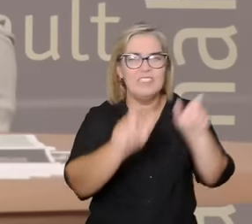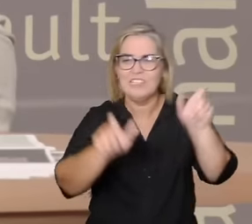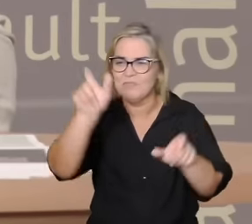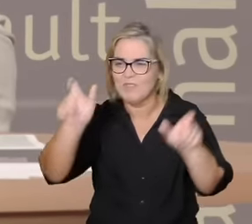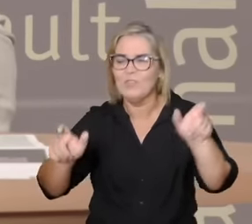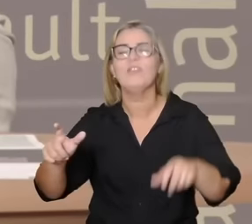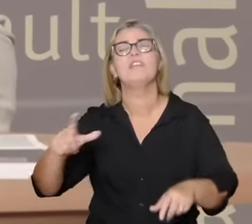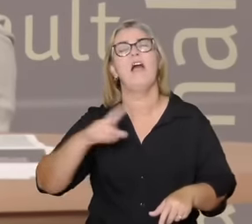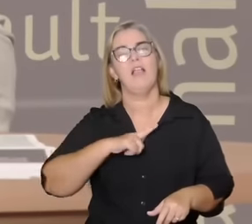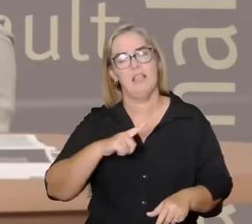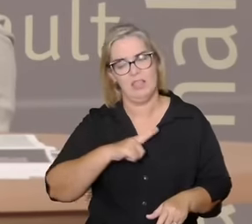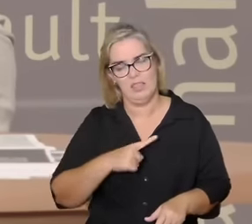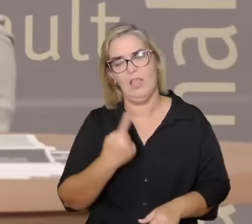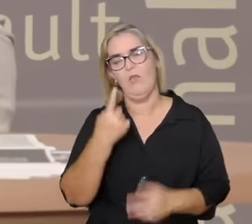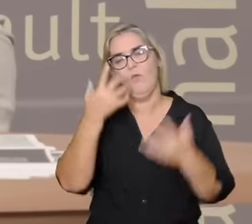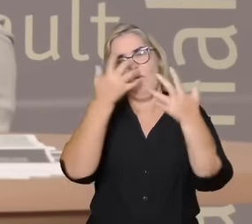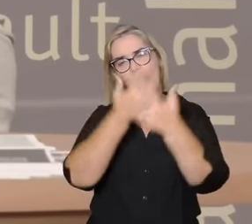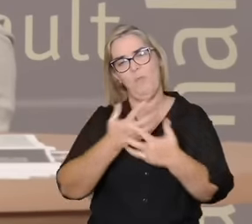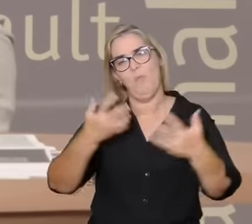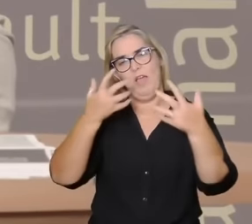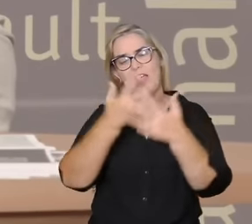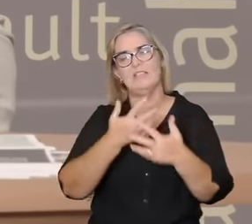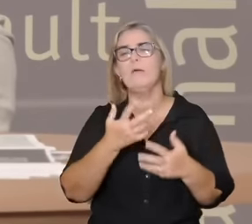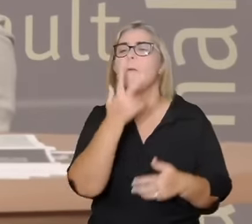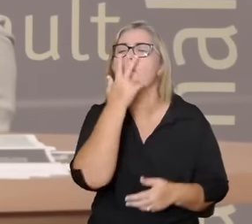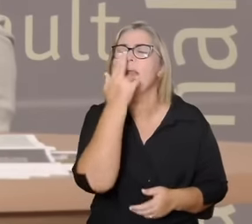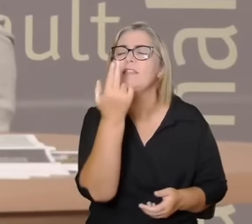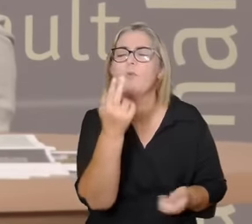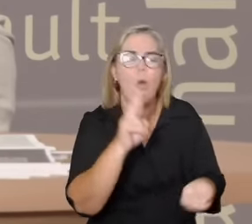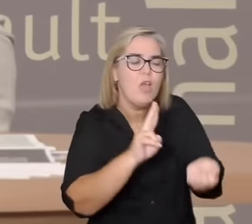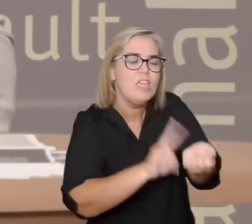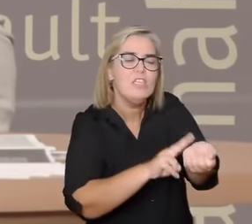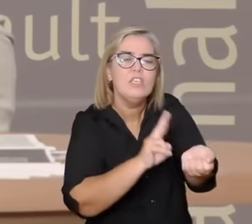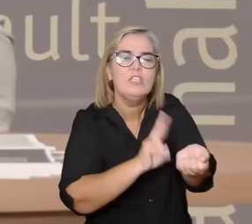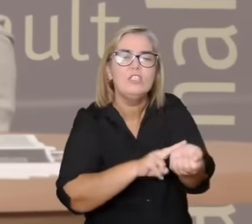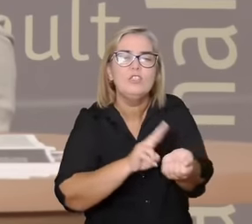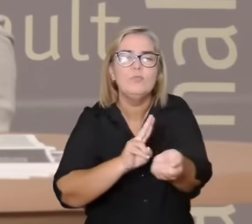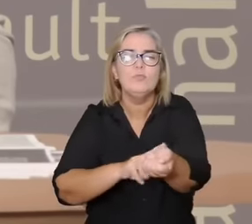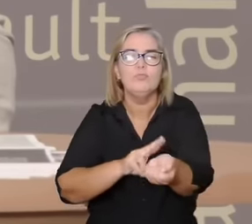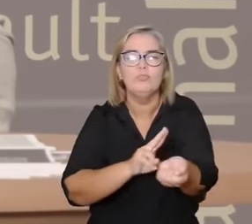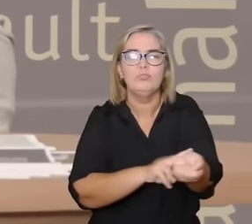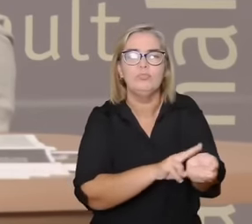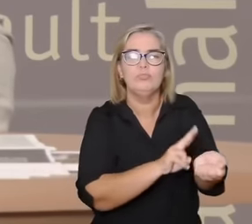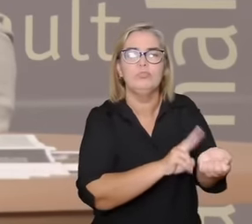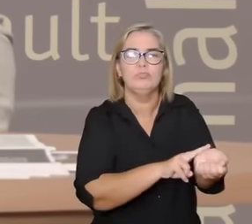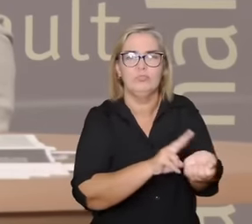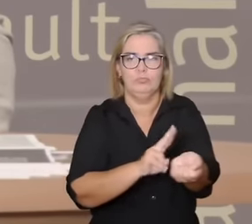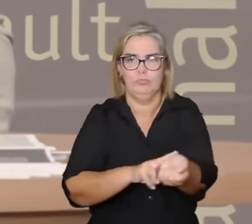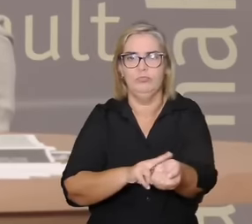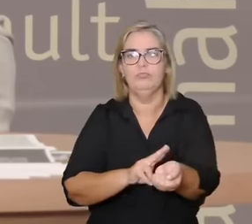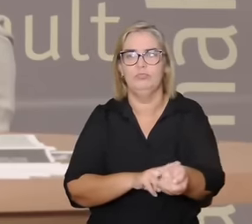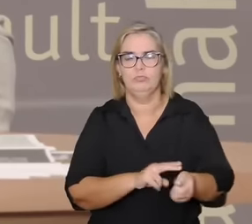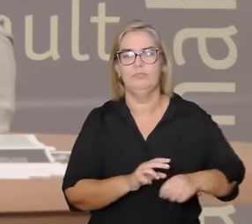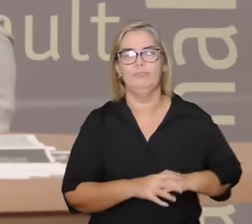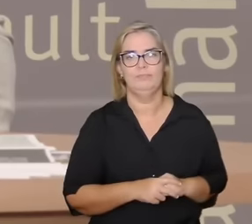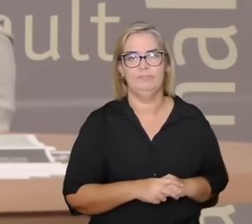bom ou souber ele tem uma canção tem um ritmo vamos tomar canção como um biorritmo